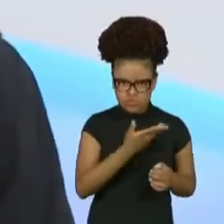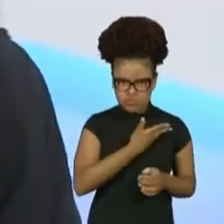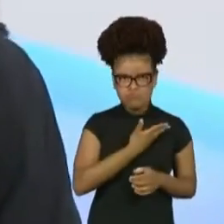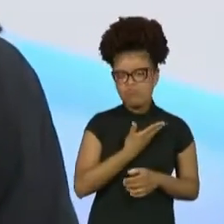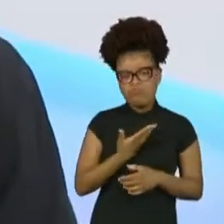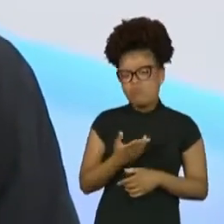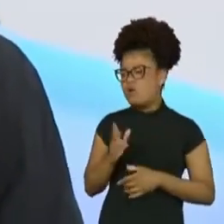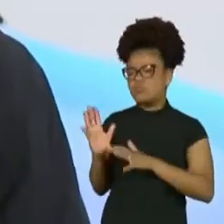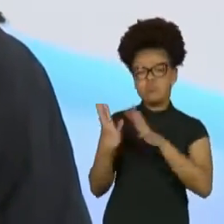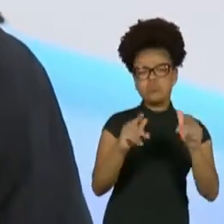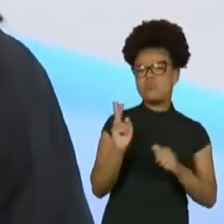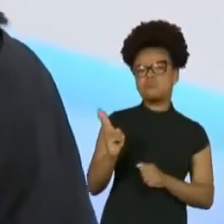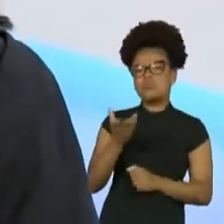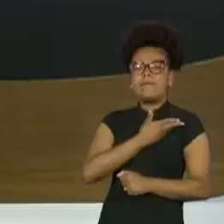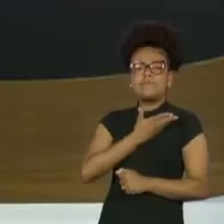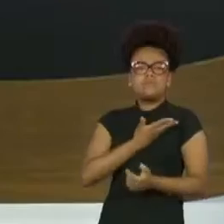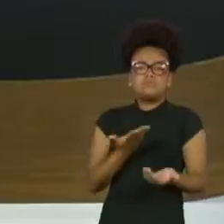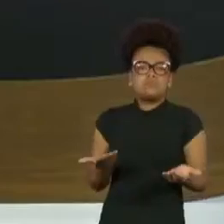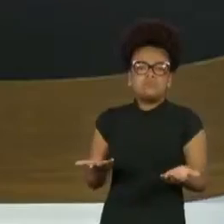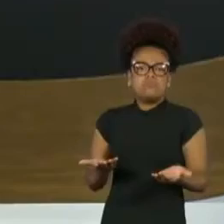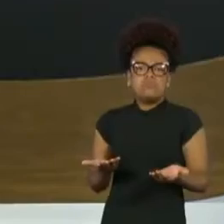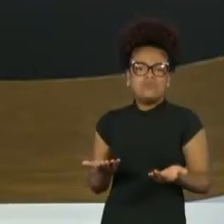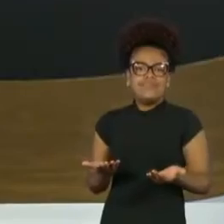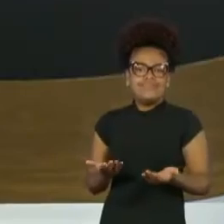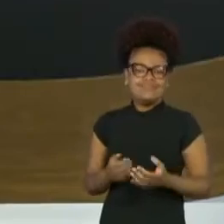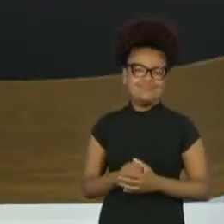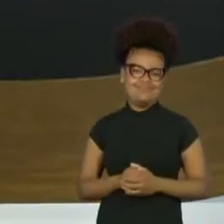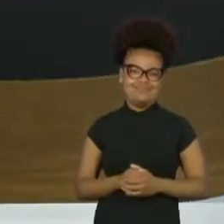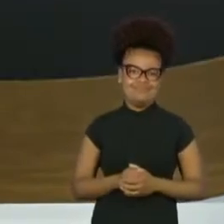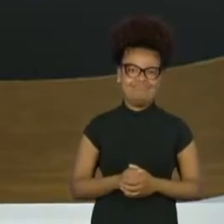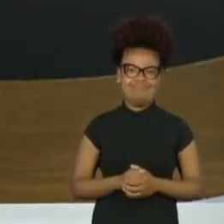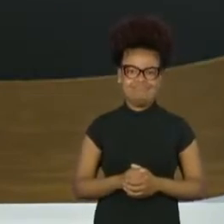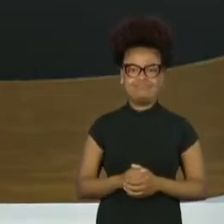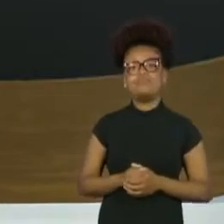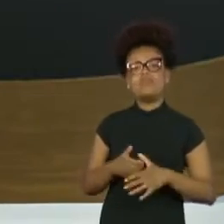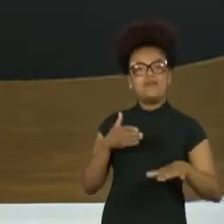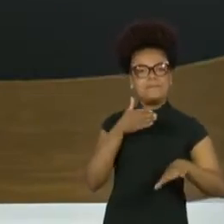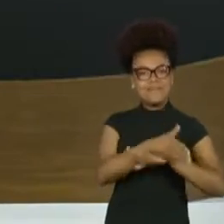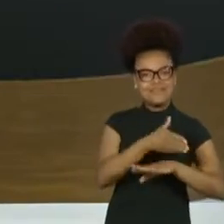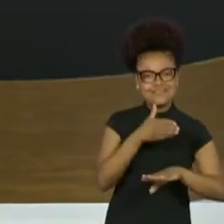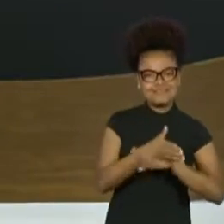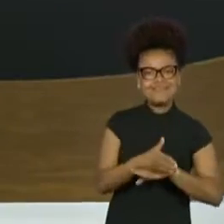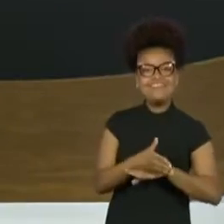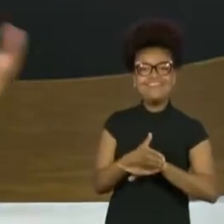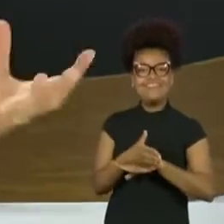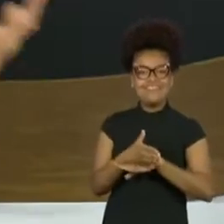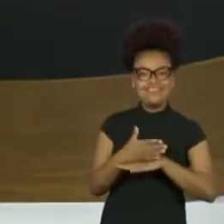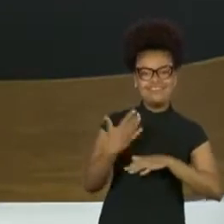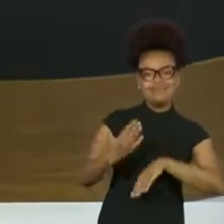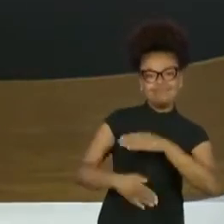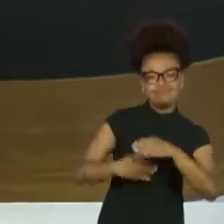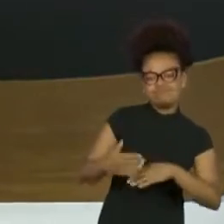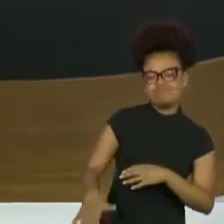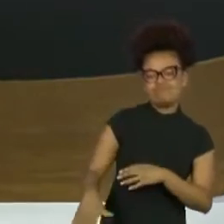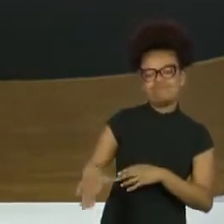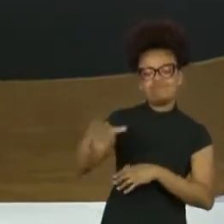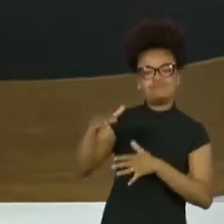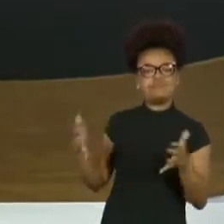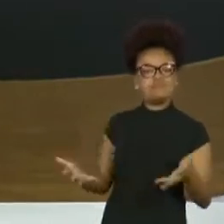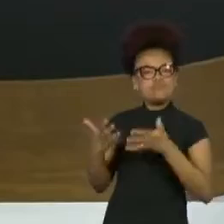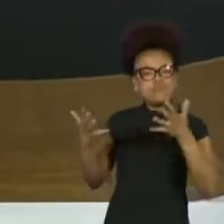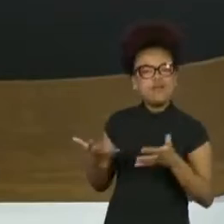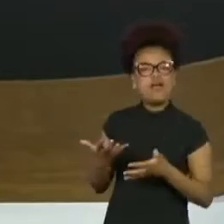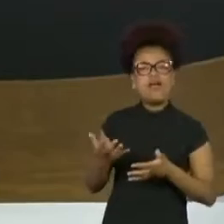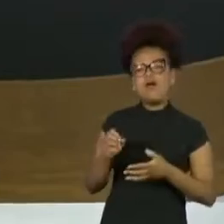Maravilhoso, Sempre amiga de todos. E eles foram participantes nessa sua maternidade ou foi uma coisa muito sua, uma